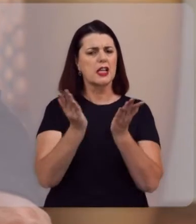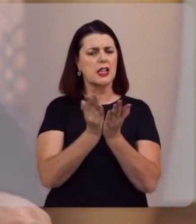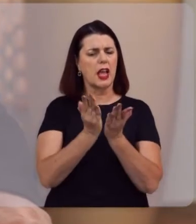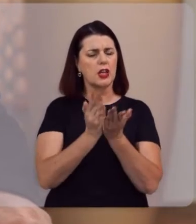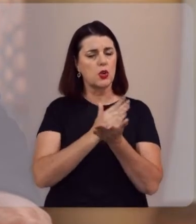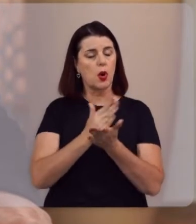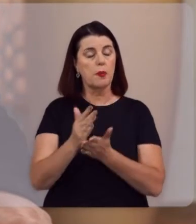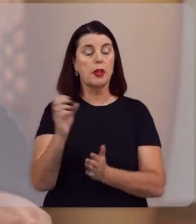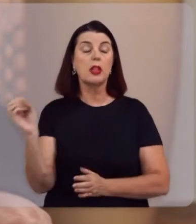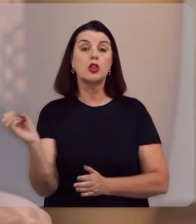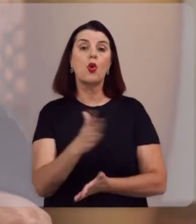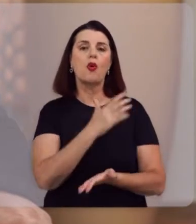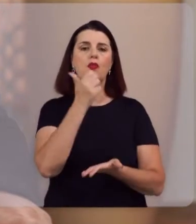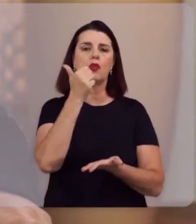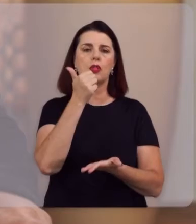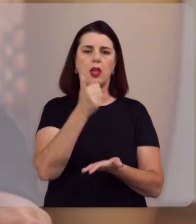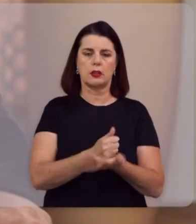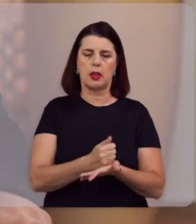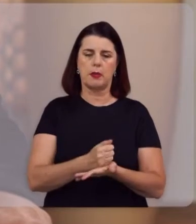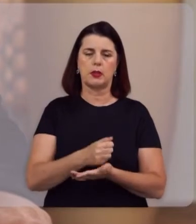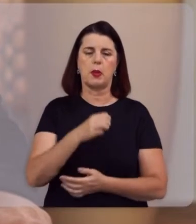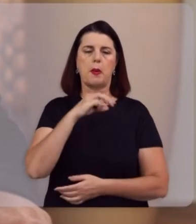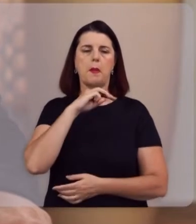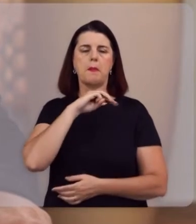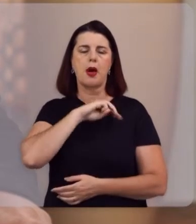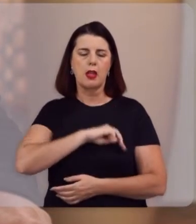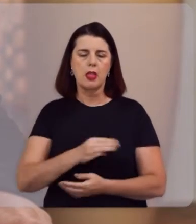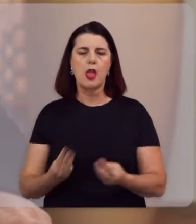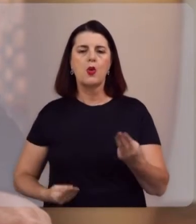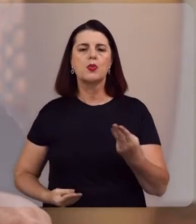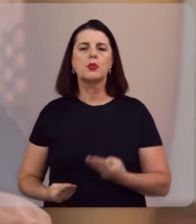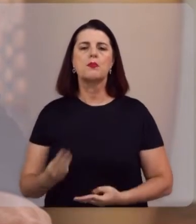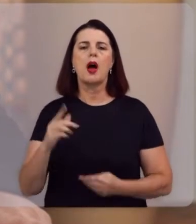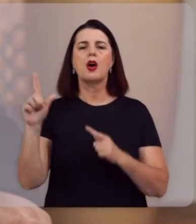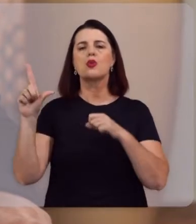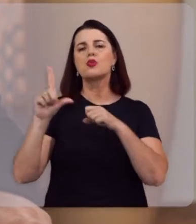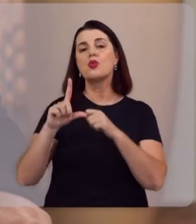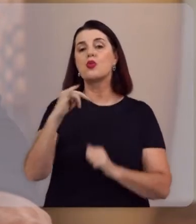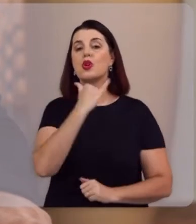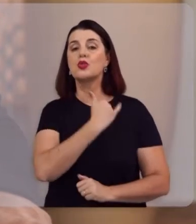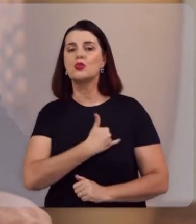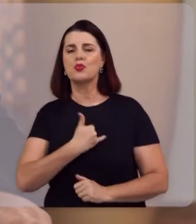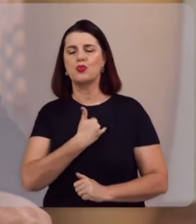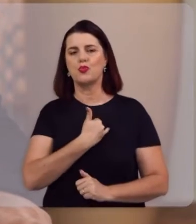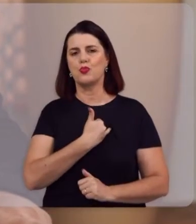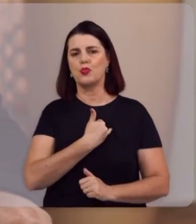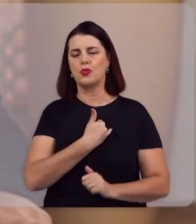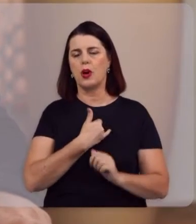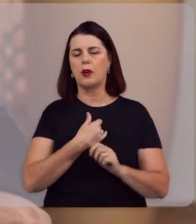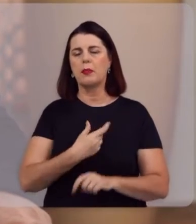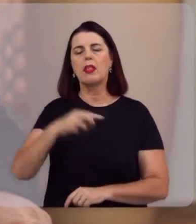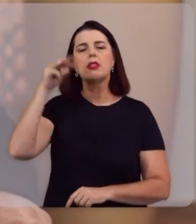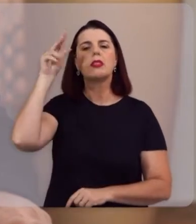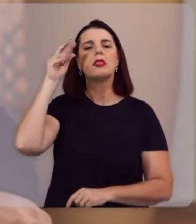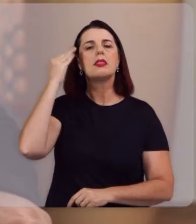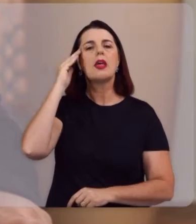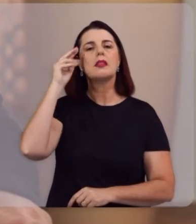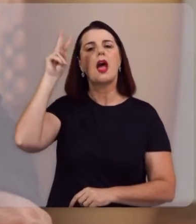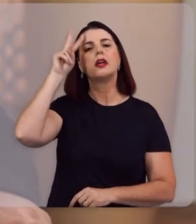começando, uma boa dica é começar pelo Novo Testamento. Mateus, Marcos, Lucas, João, para que você entenda a história do seu